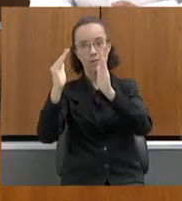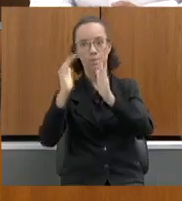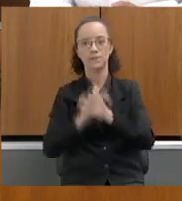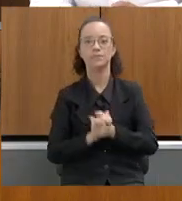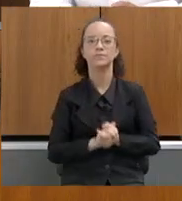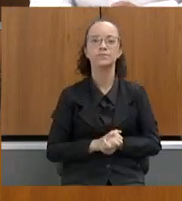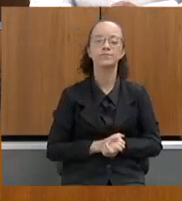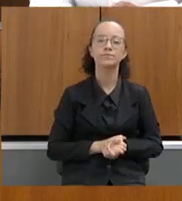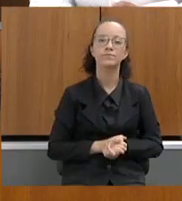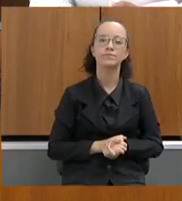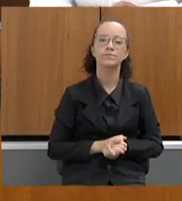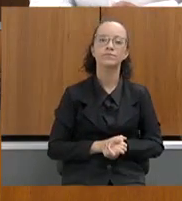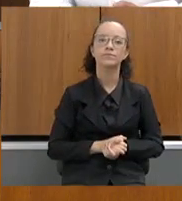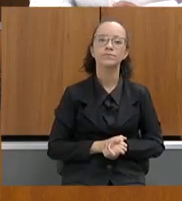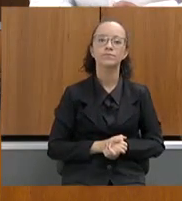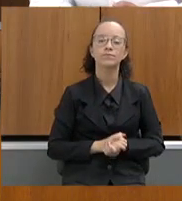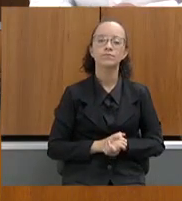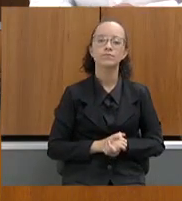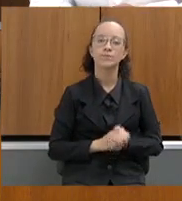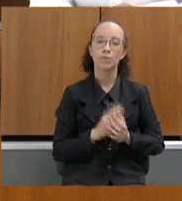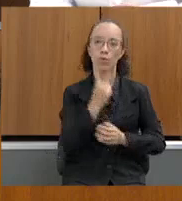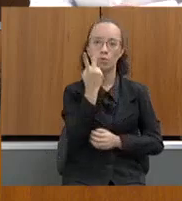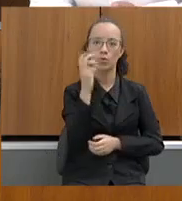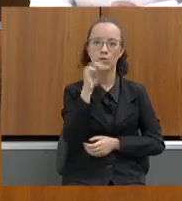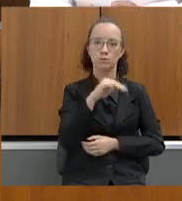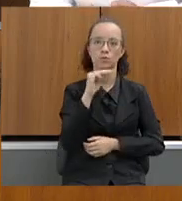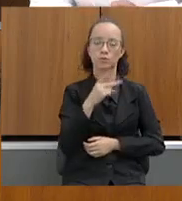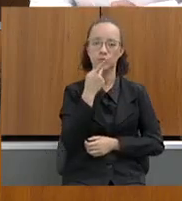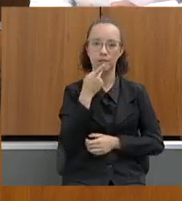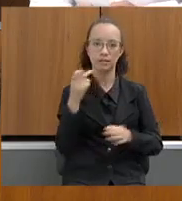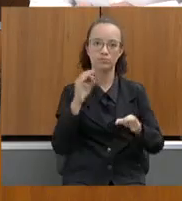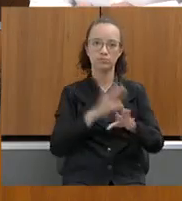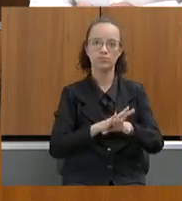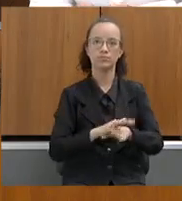deputada Celise, dois minutos para a conclusão.